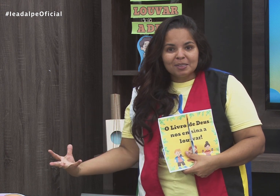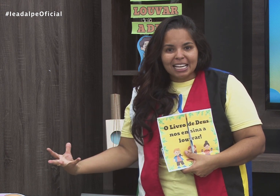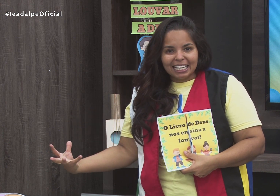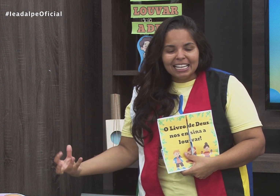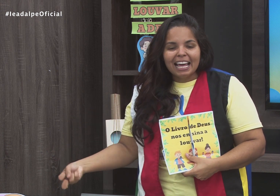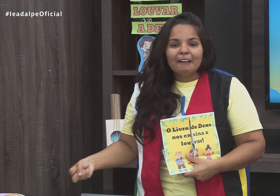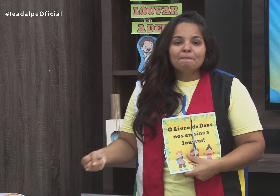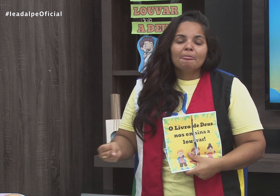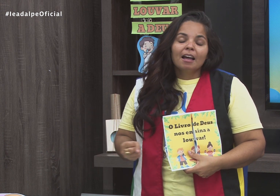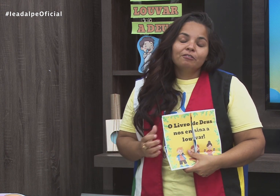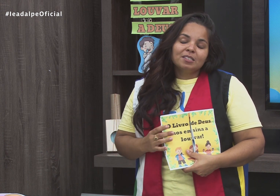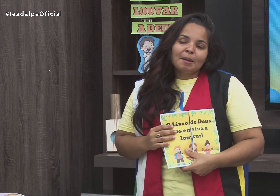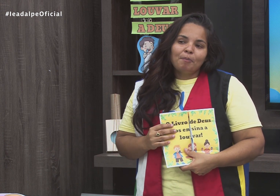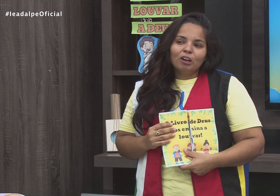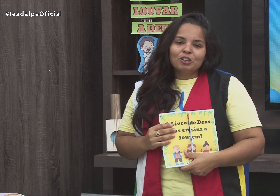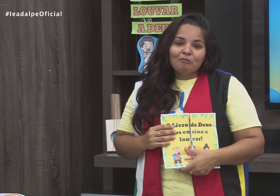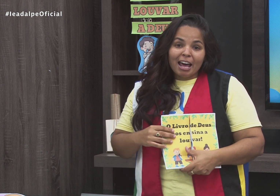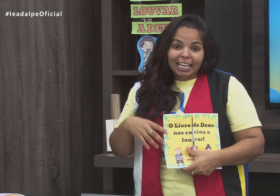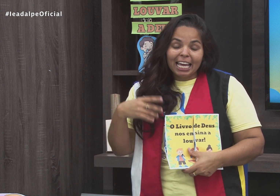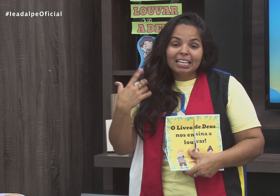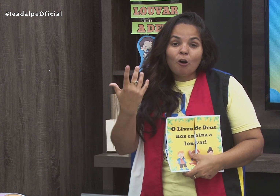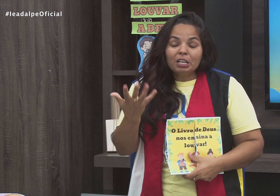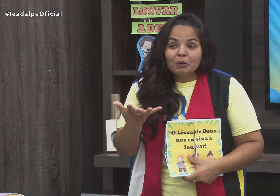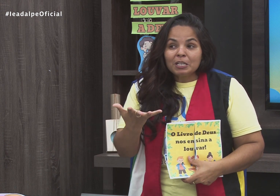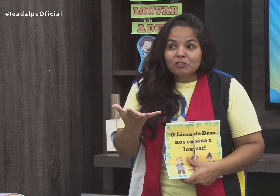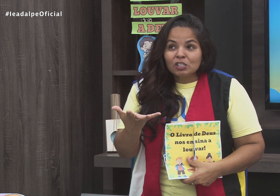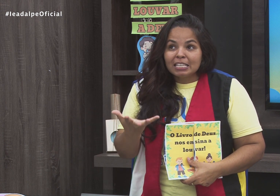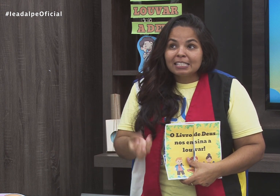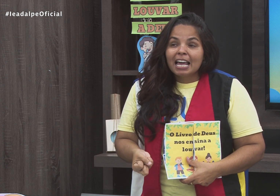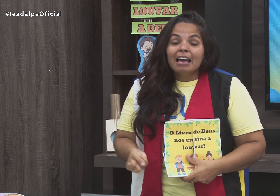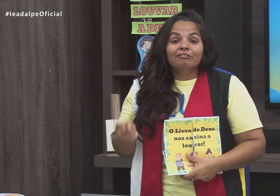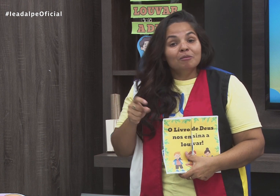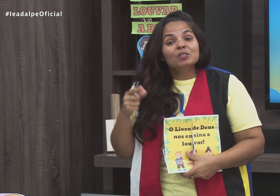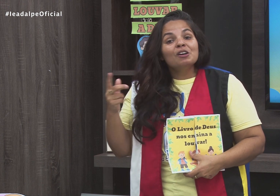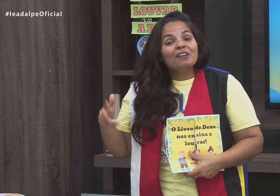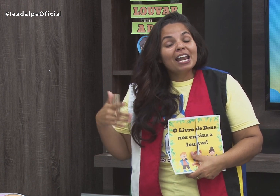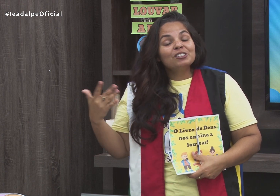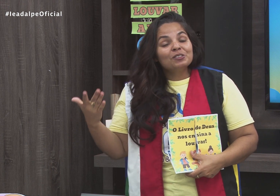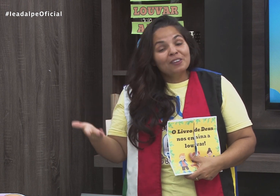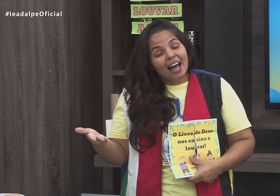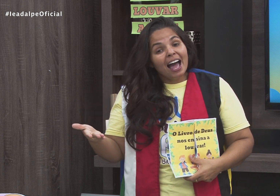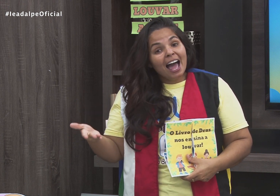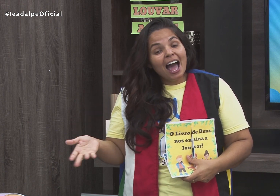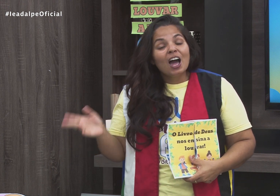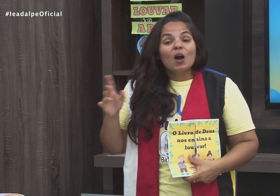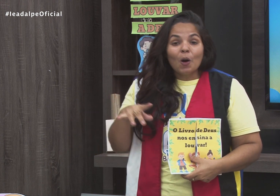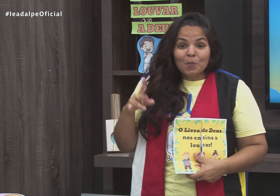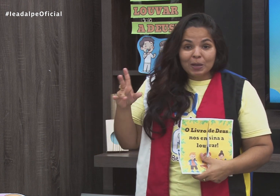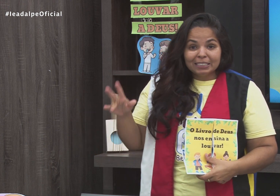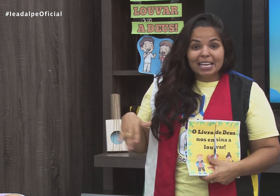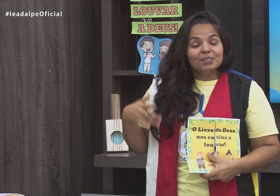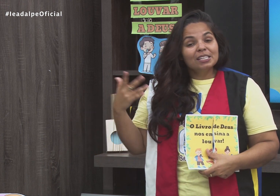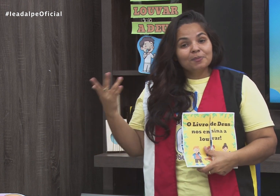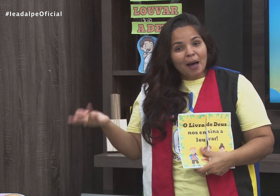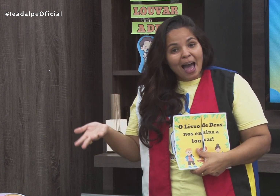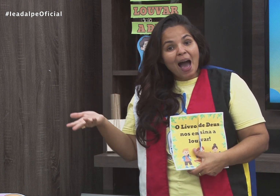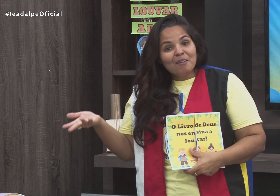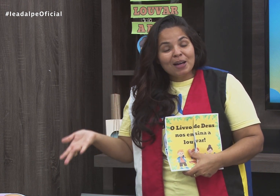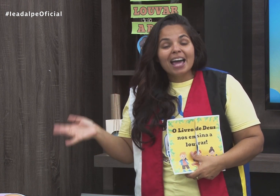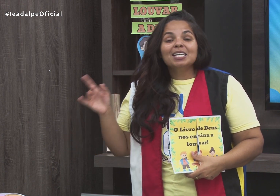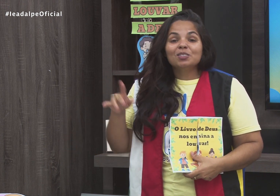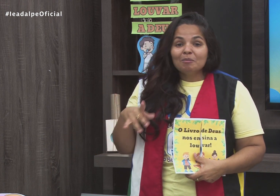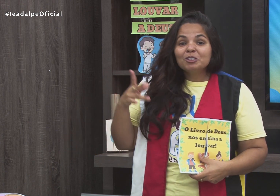instrumentos aqui, você pode louvar aquele corinho que diz, vamos louvar a Jeová com pandeiros e